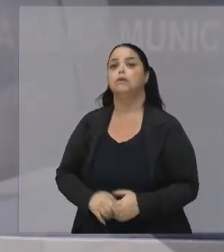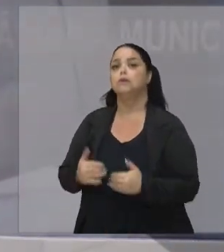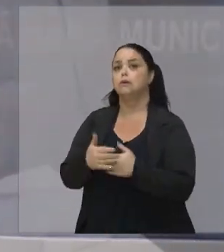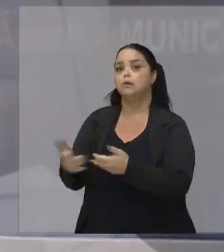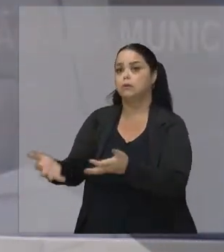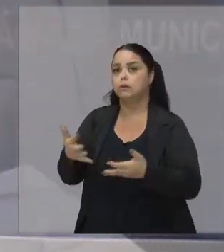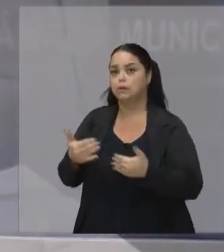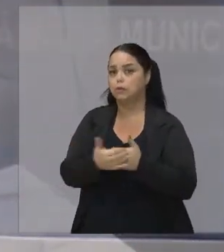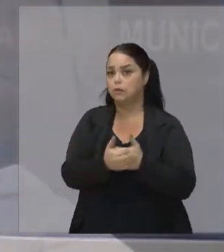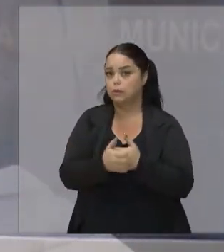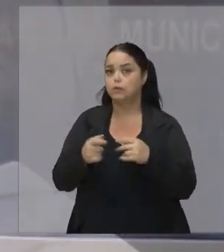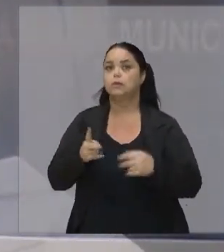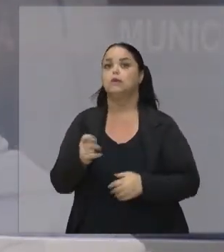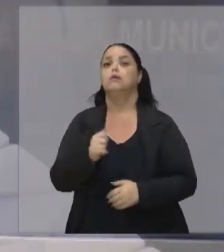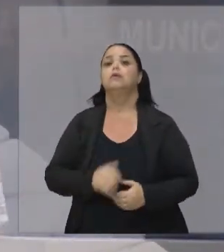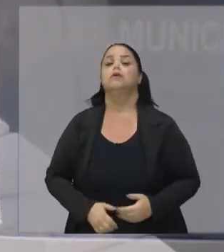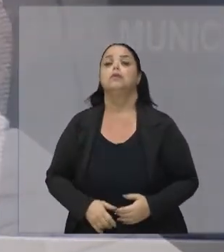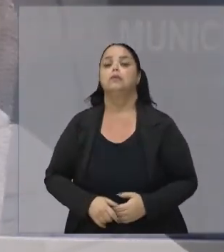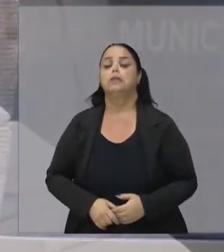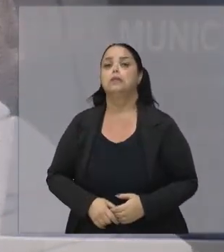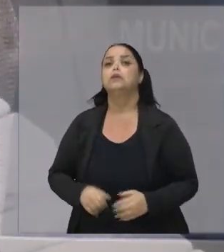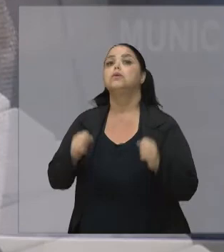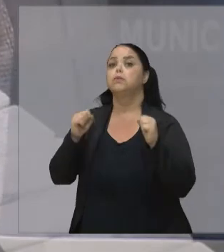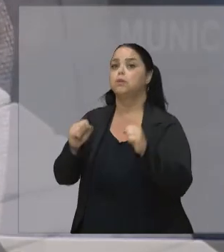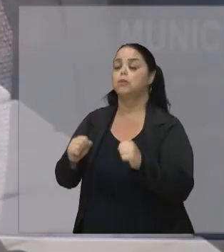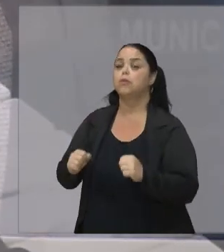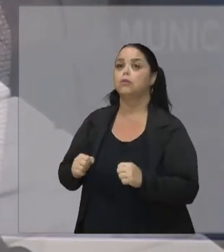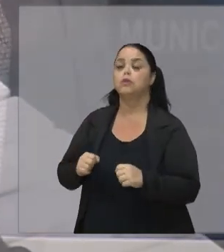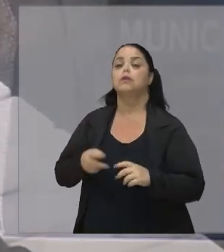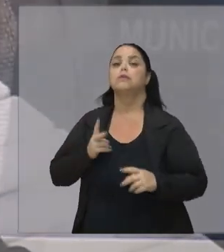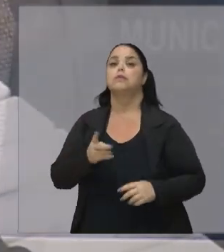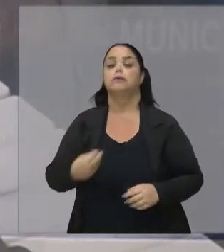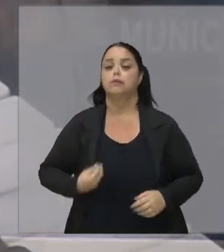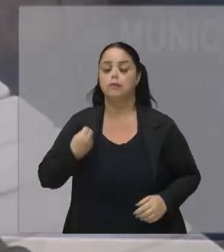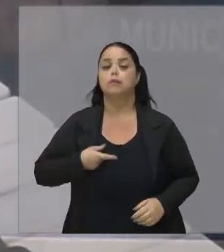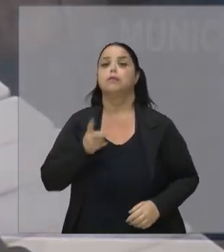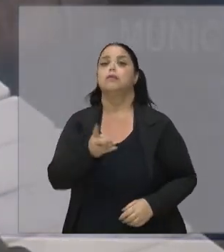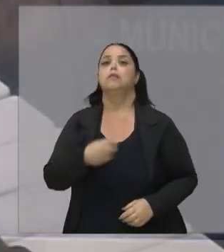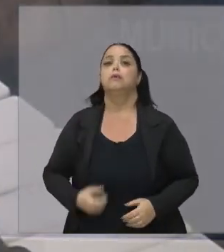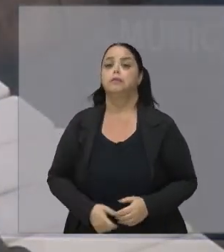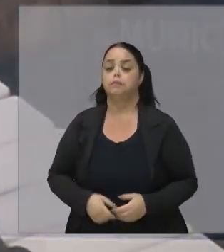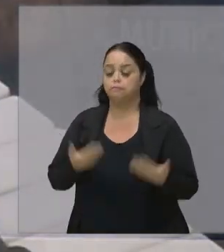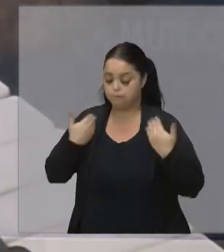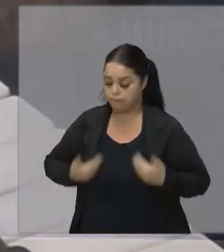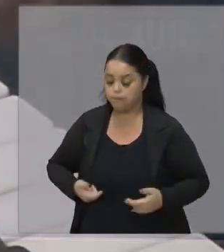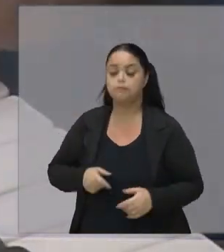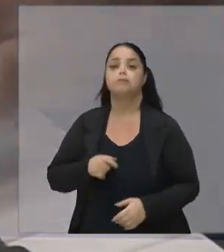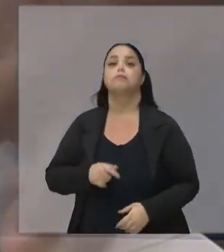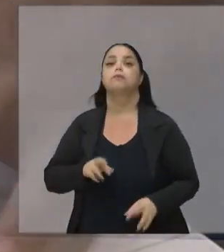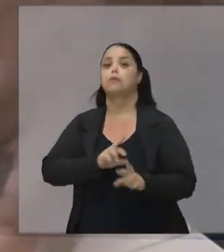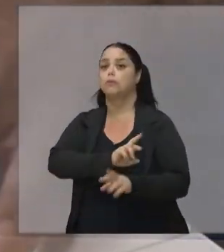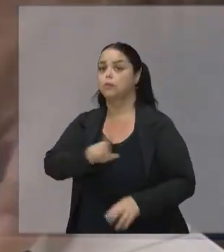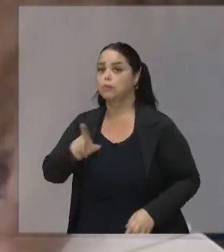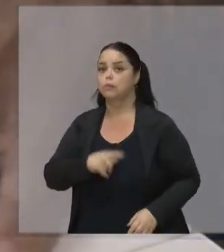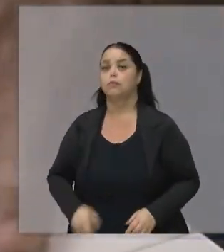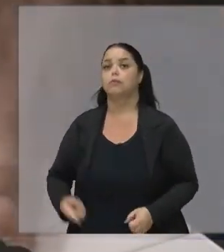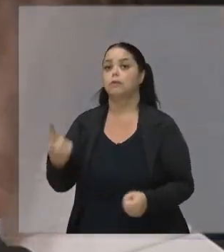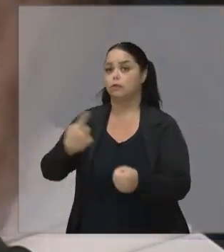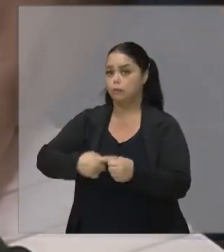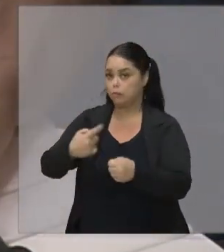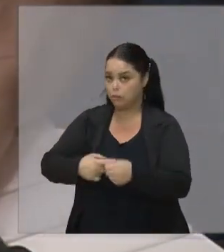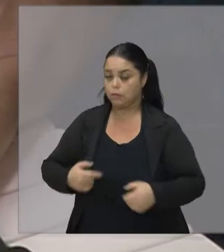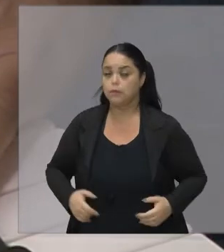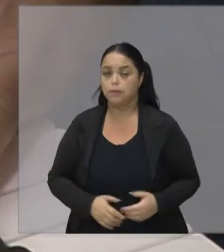sempre com tanto carinho, com tantas possibilidades, que a nossa vida seja essa vida mesmo, que faz a diferença na cidade.